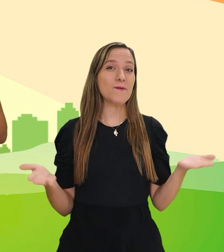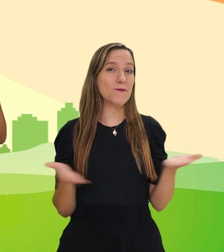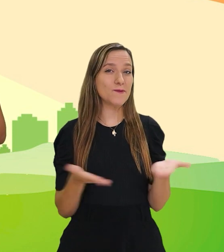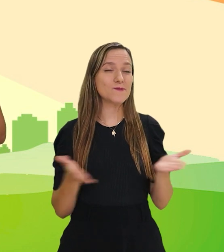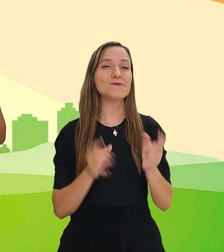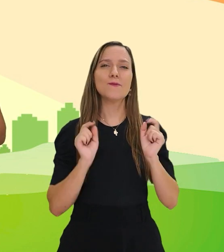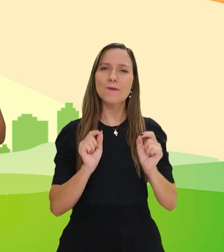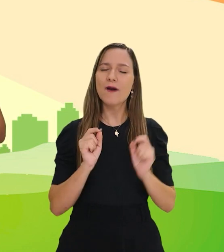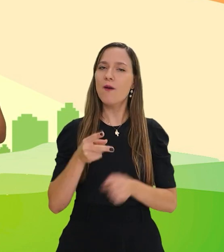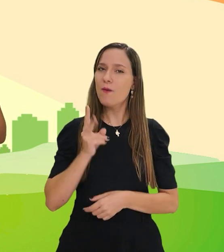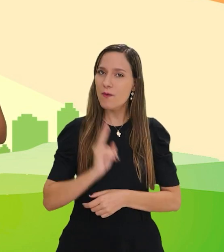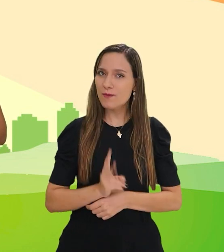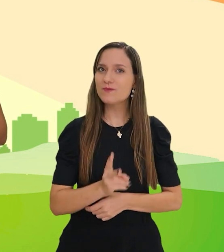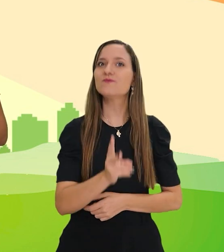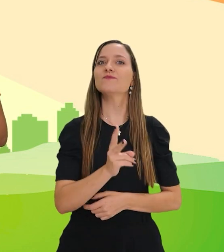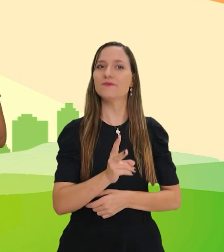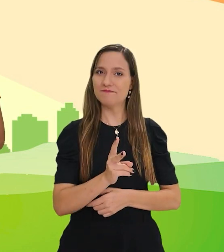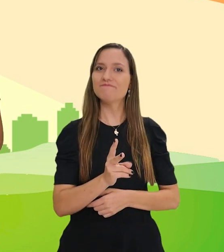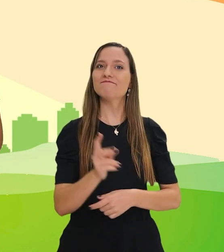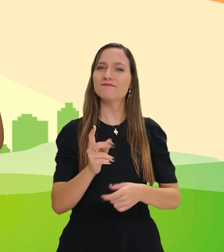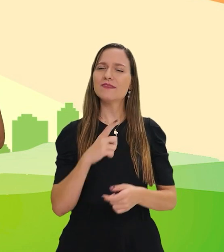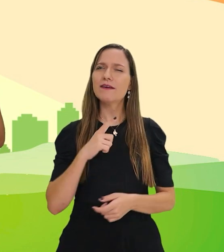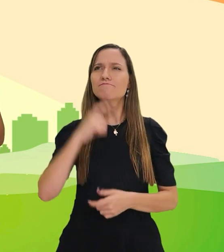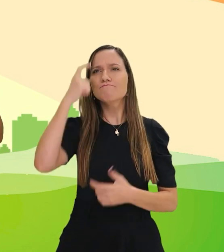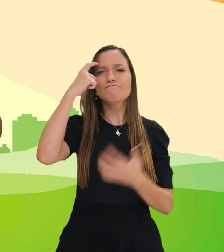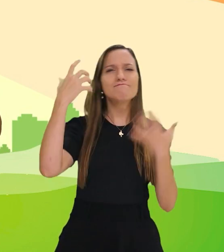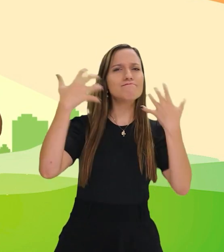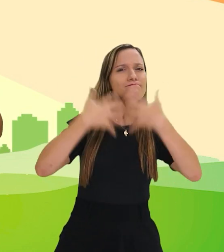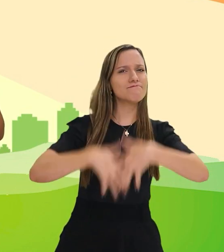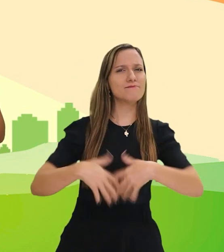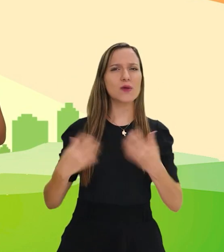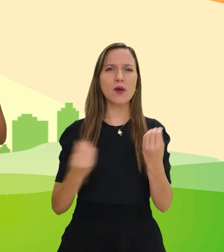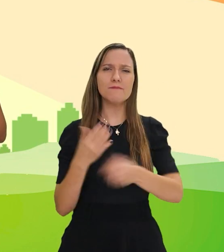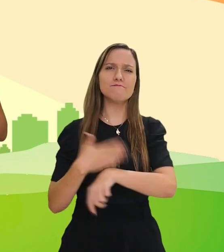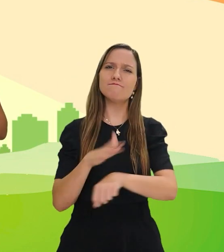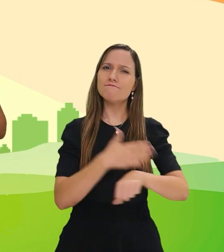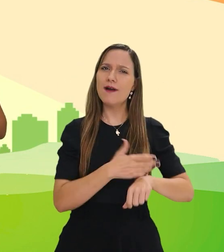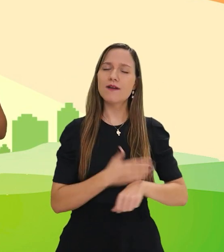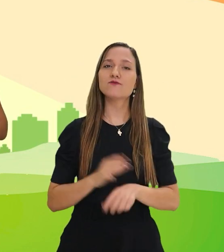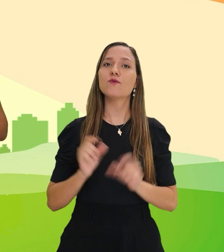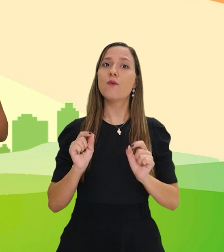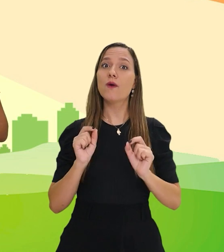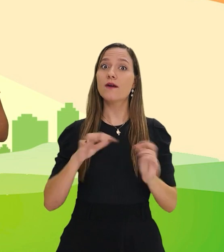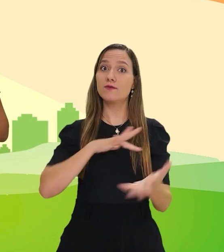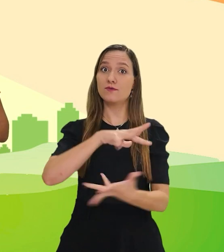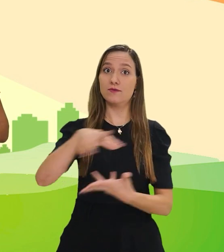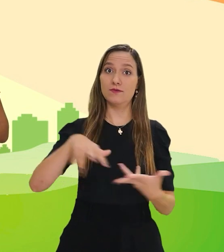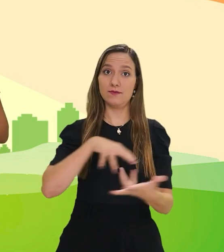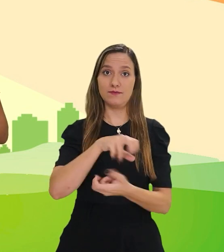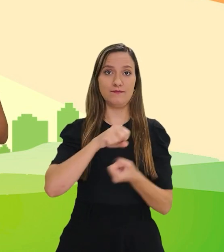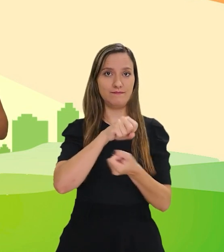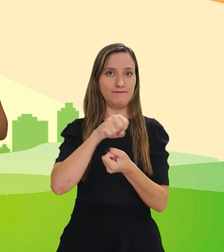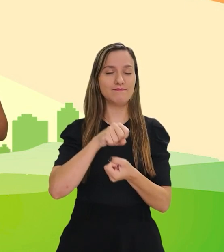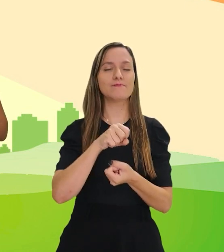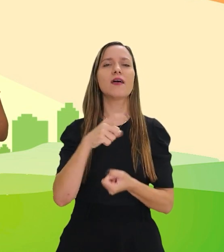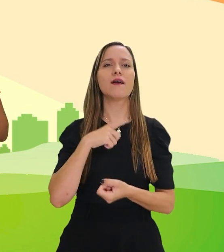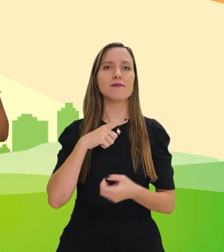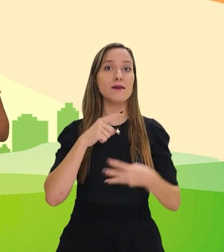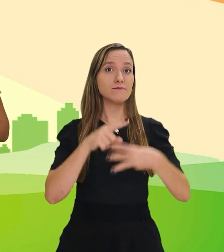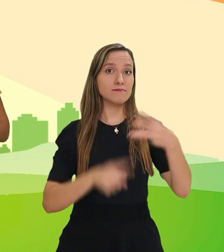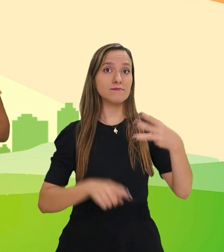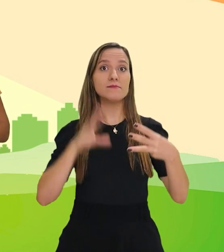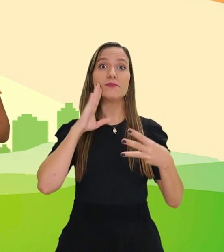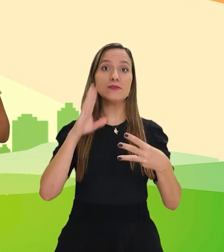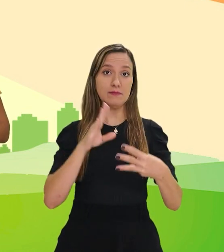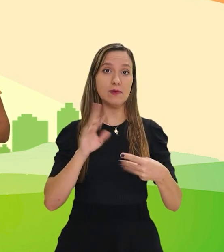Hoje daremos continuidade às nossas reflexões a respeito do termo Sustentabilidade. São três